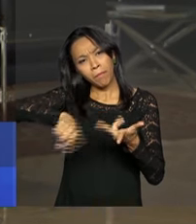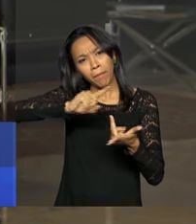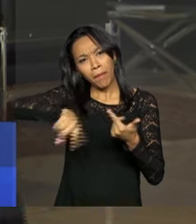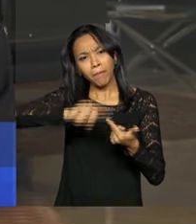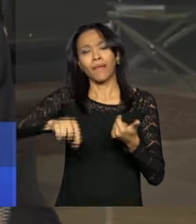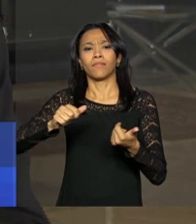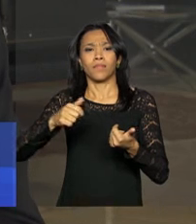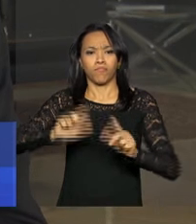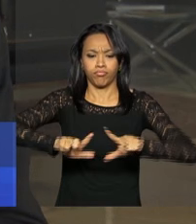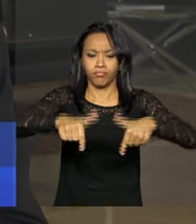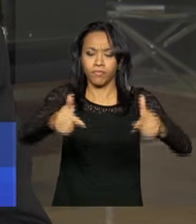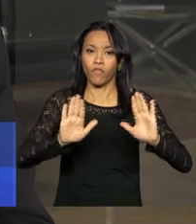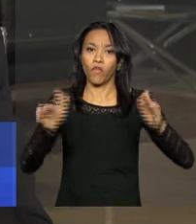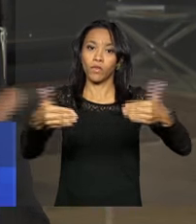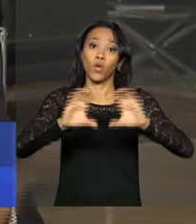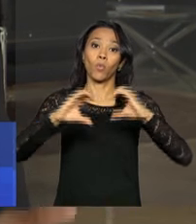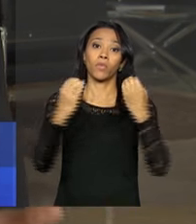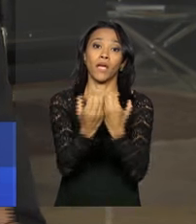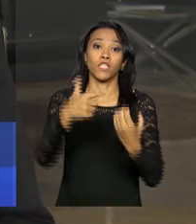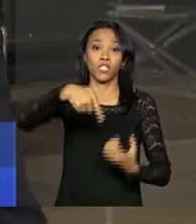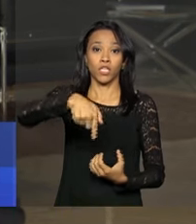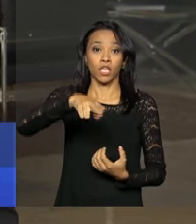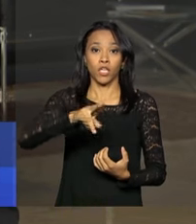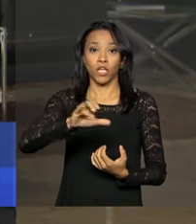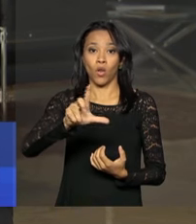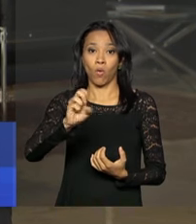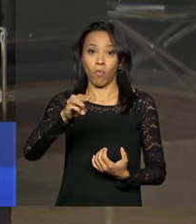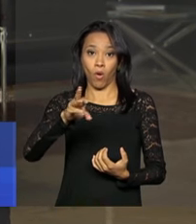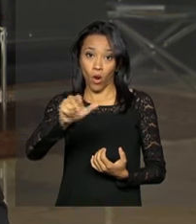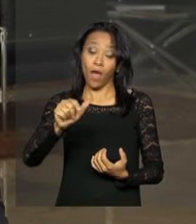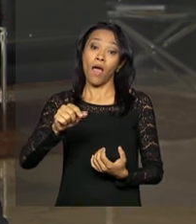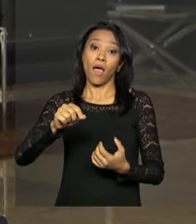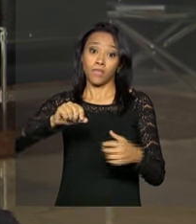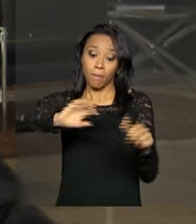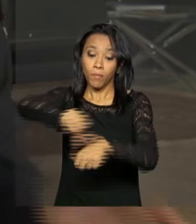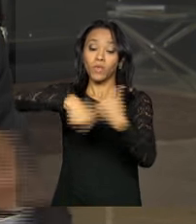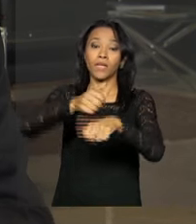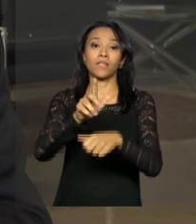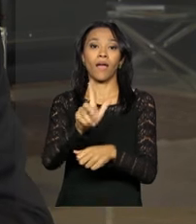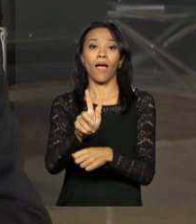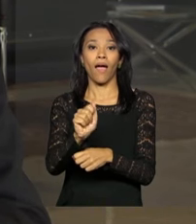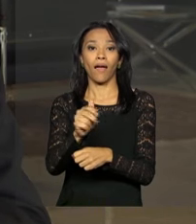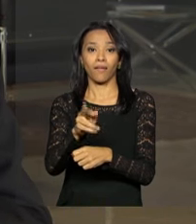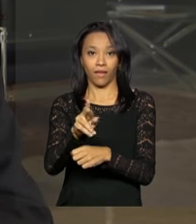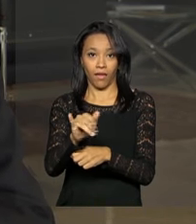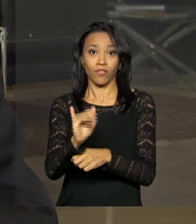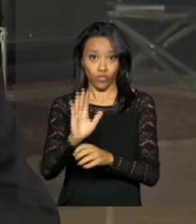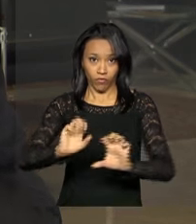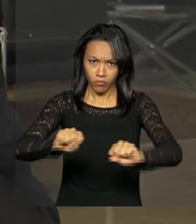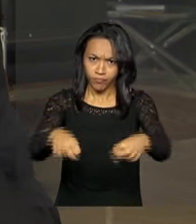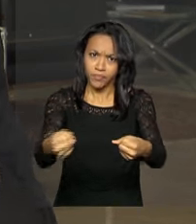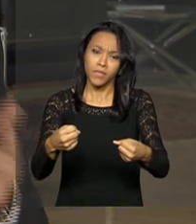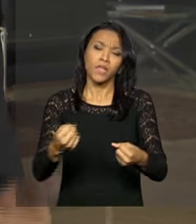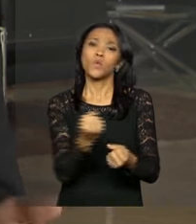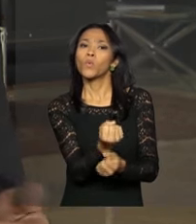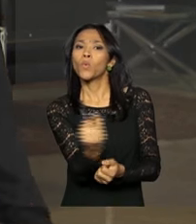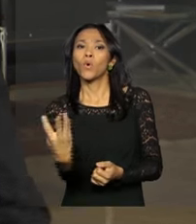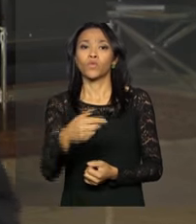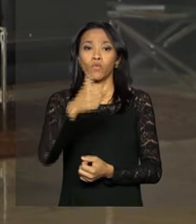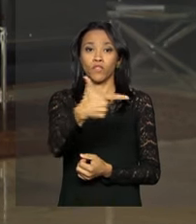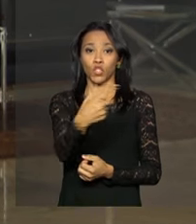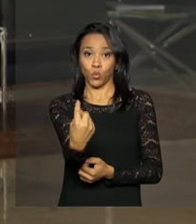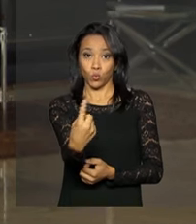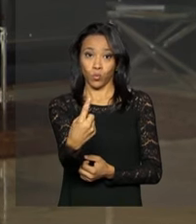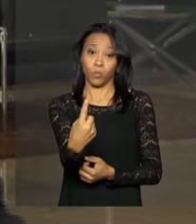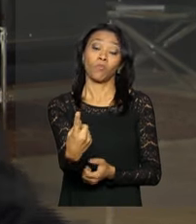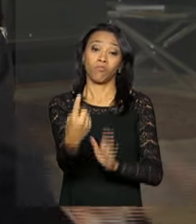para comunidades quilombolas, a reforma agrária também foi reforçada. A presidenta Dilma Rousseff assinou 21 decretos